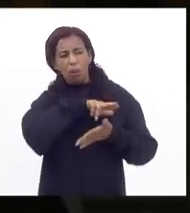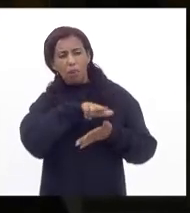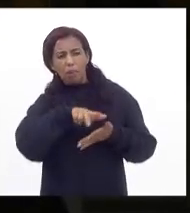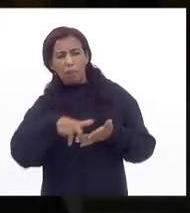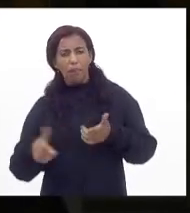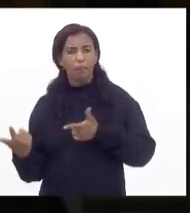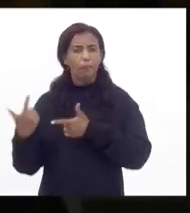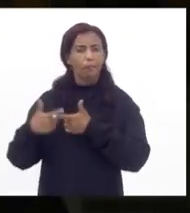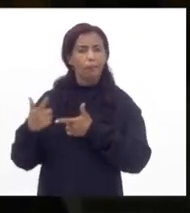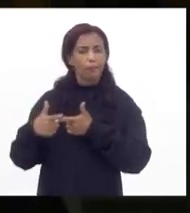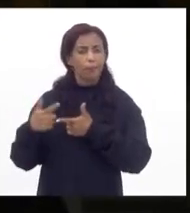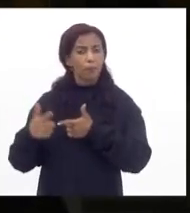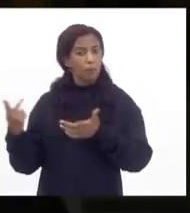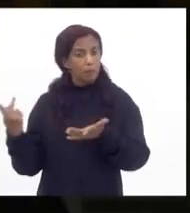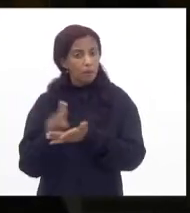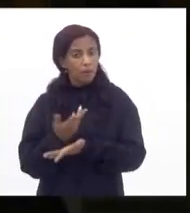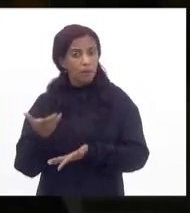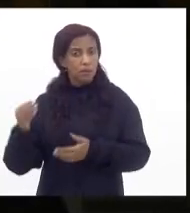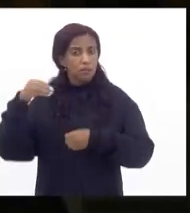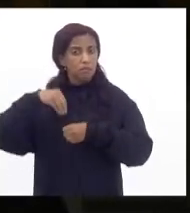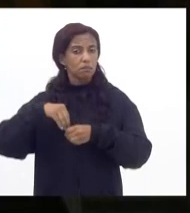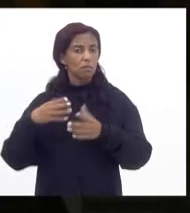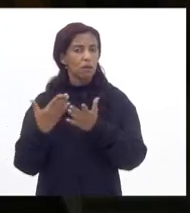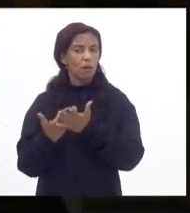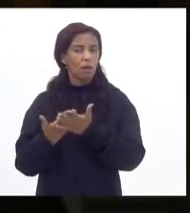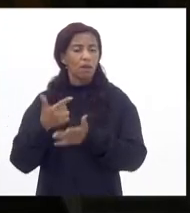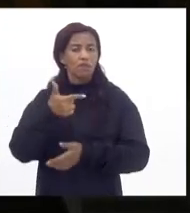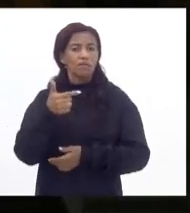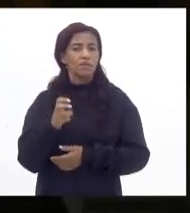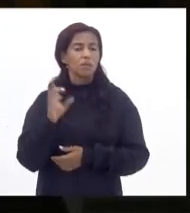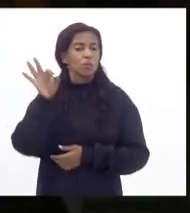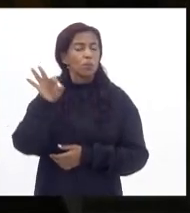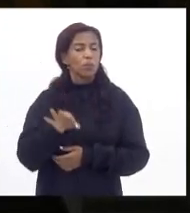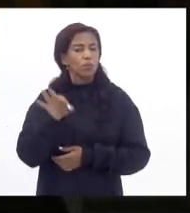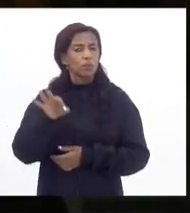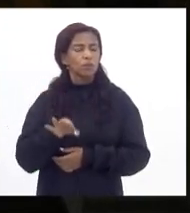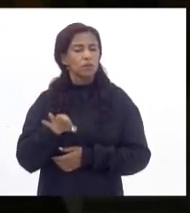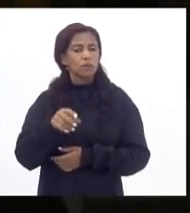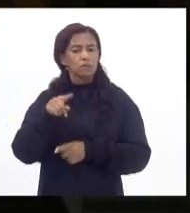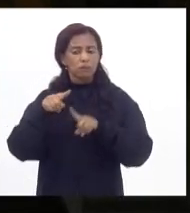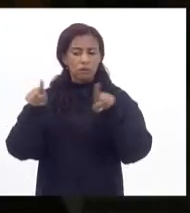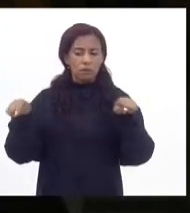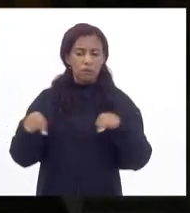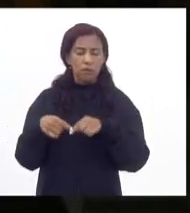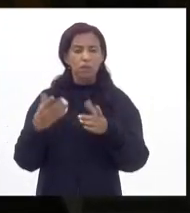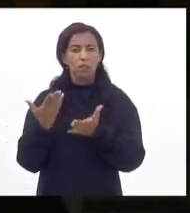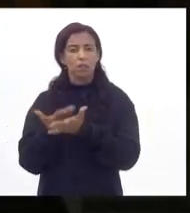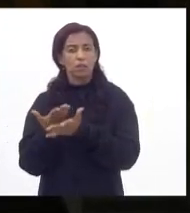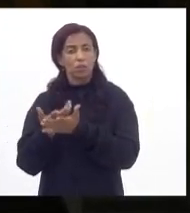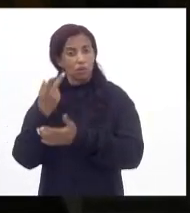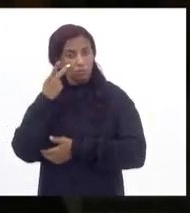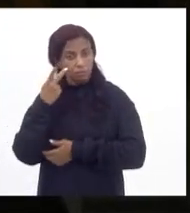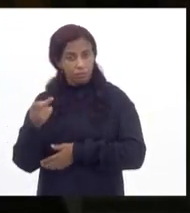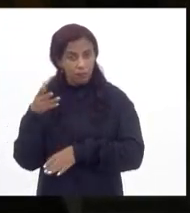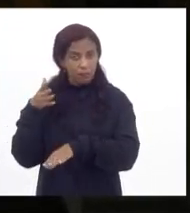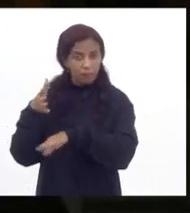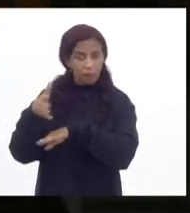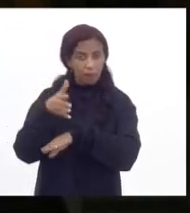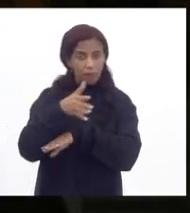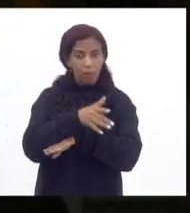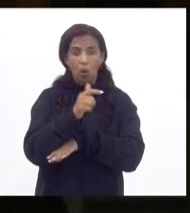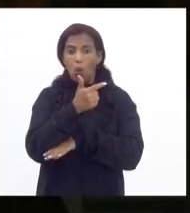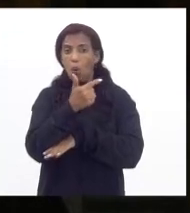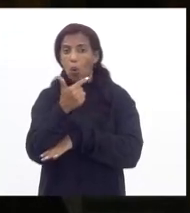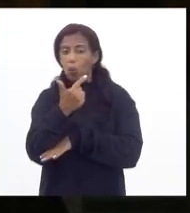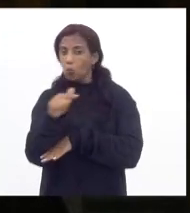problemas que a nossa rede segue enfrentando 25% das salas de aula das escolas que visitamos ou não